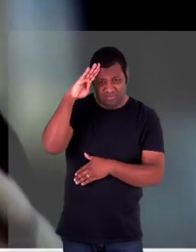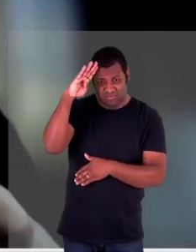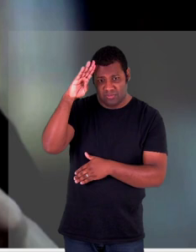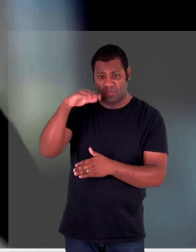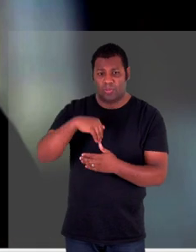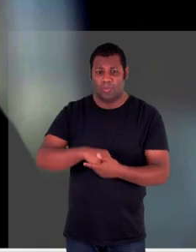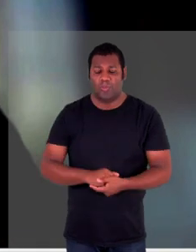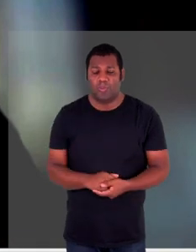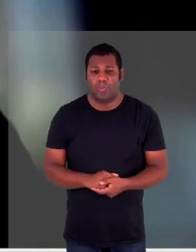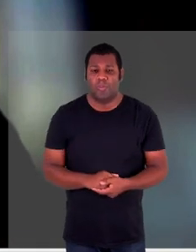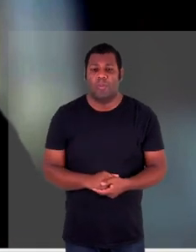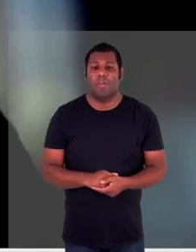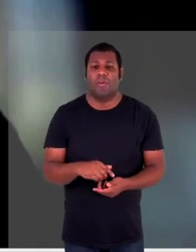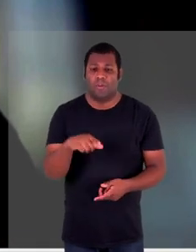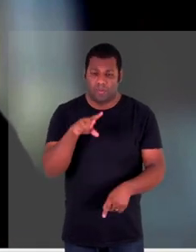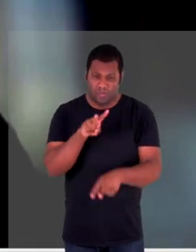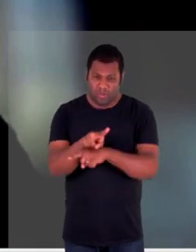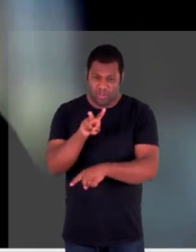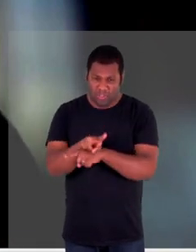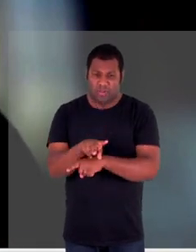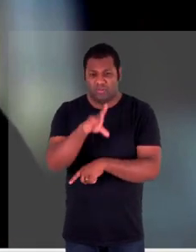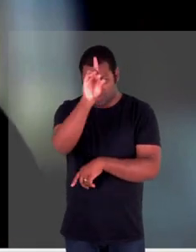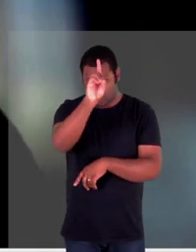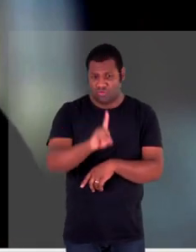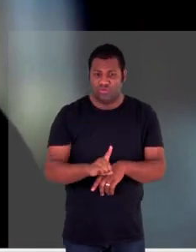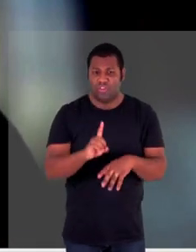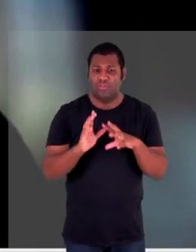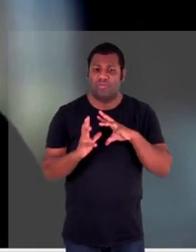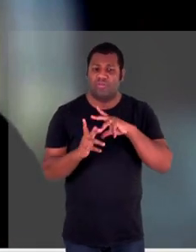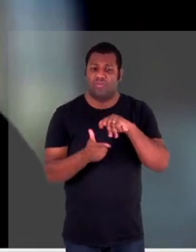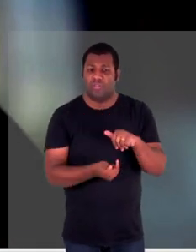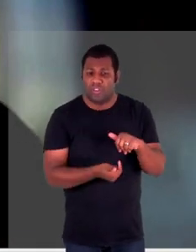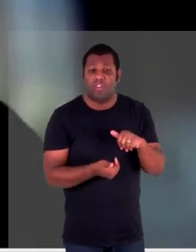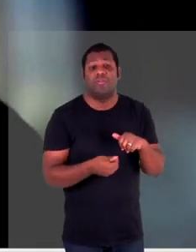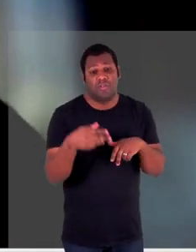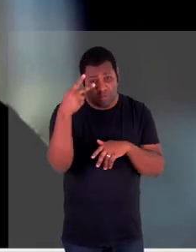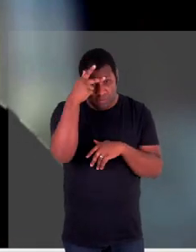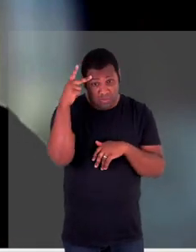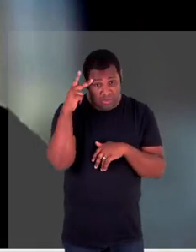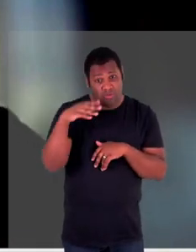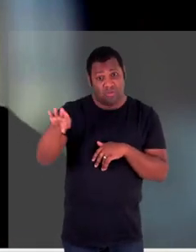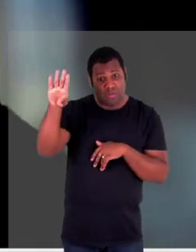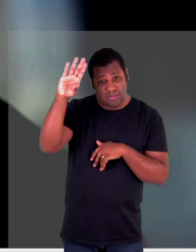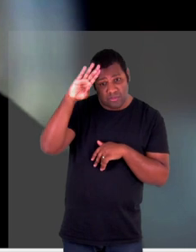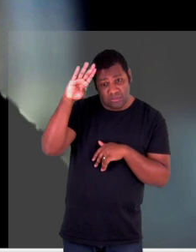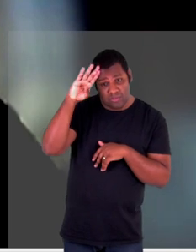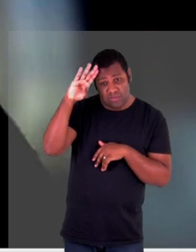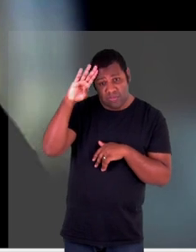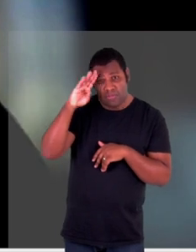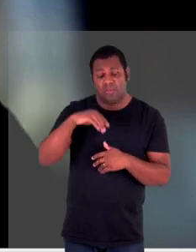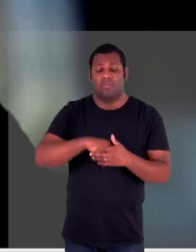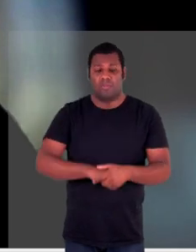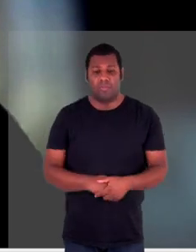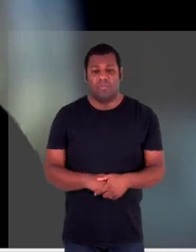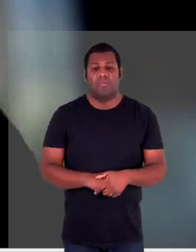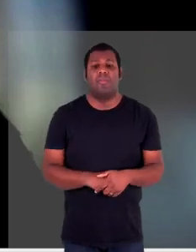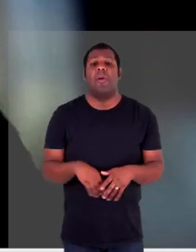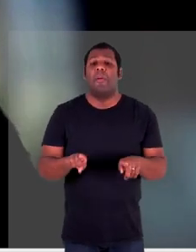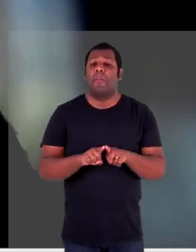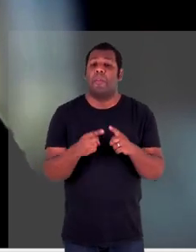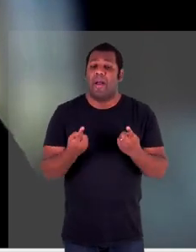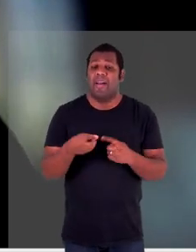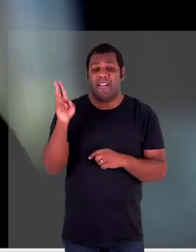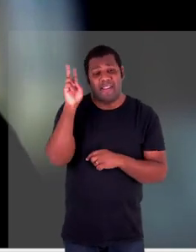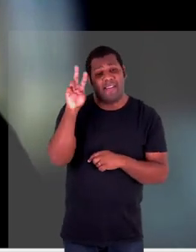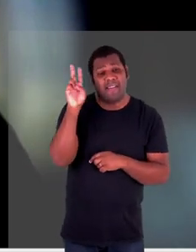existe claro a proteção do direito internacional aos civis também aos prisioneiros de guerra e a gente tem que lembrar aqui